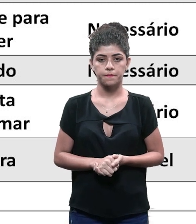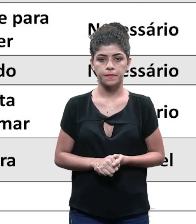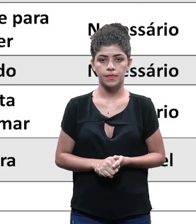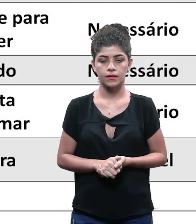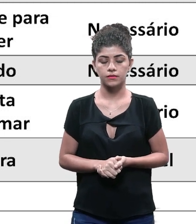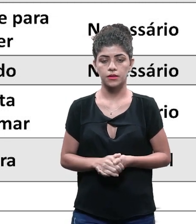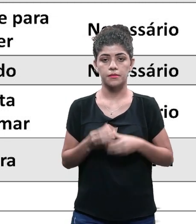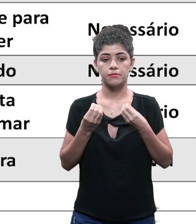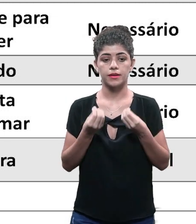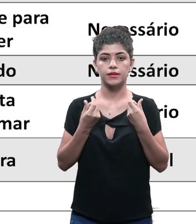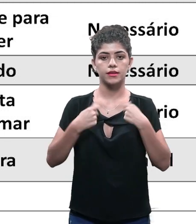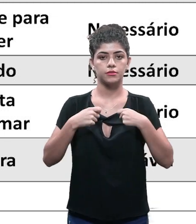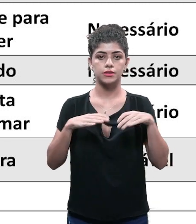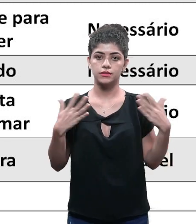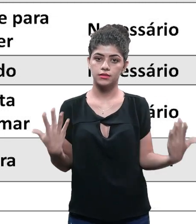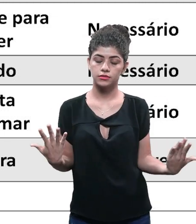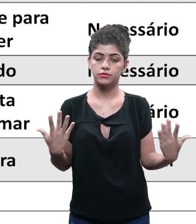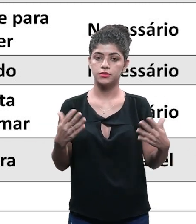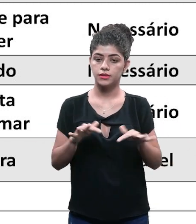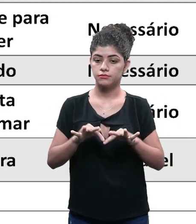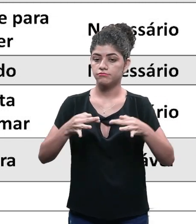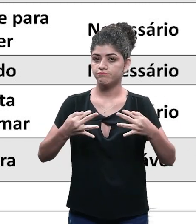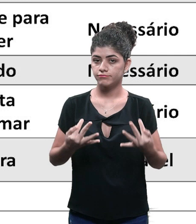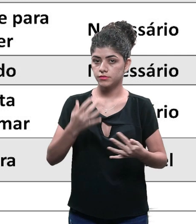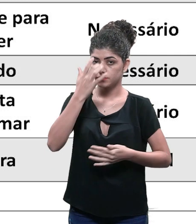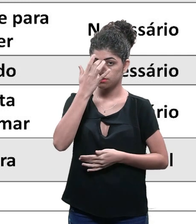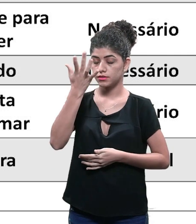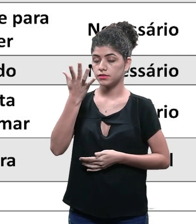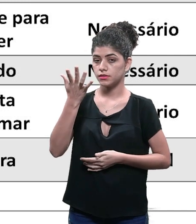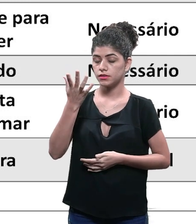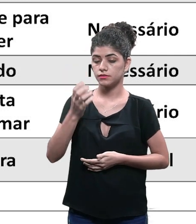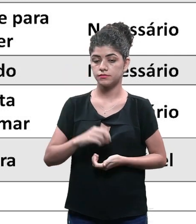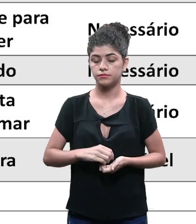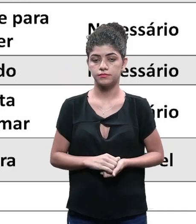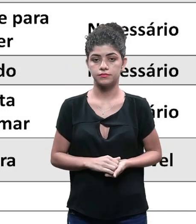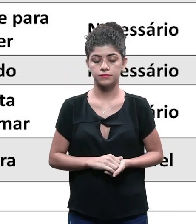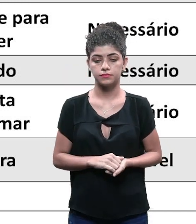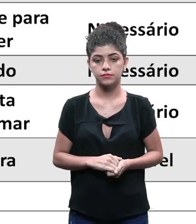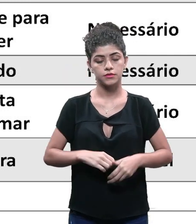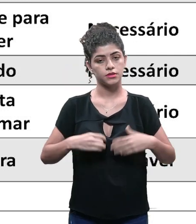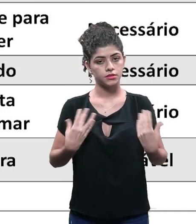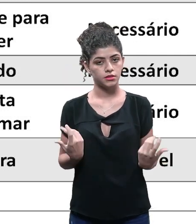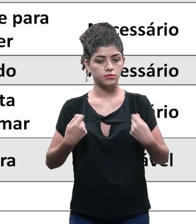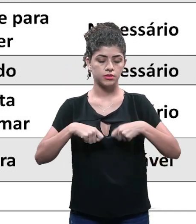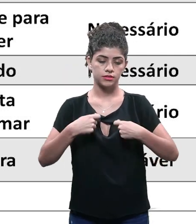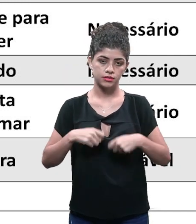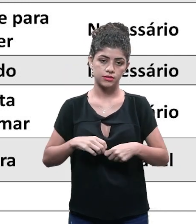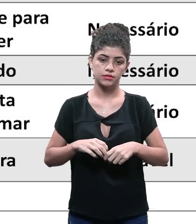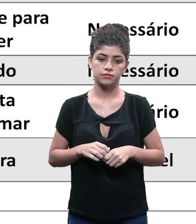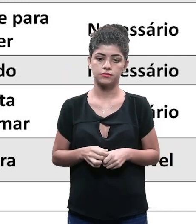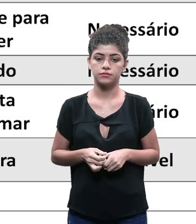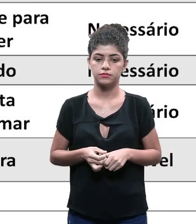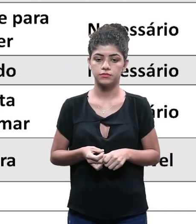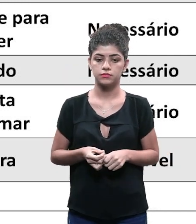enxerto. Para que eu preciso de uma alça e do enxerto? Para facilitar o mover desse peso de porta. Então, é